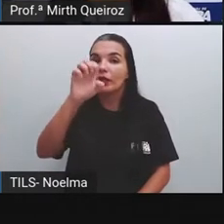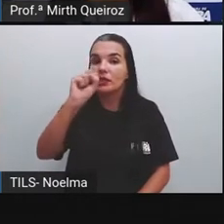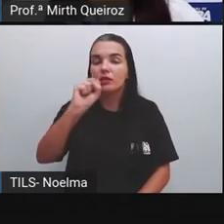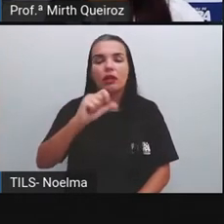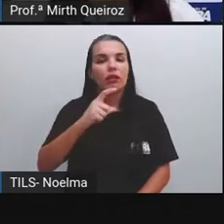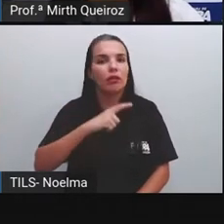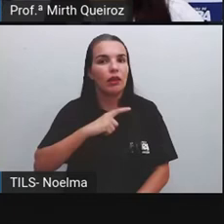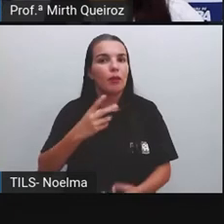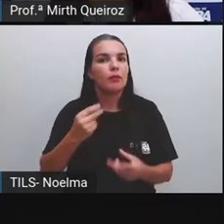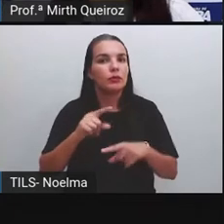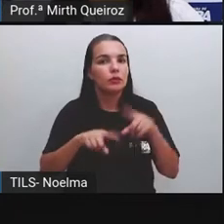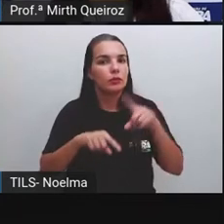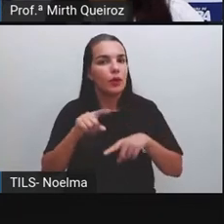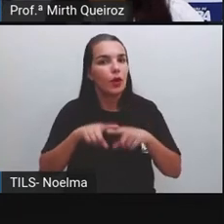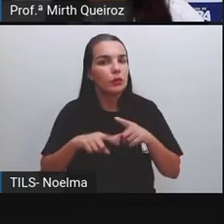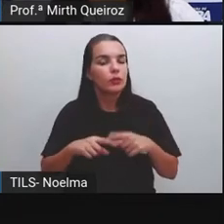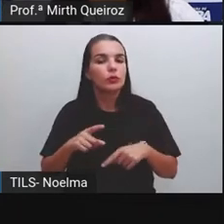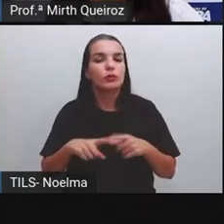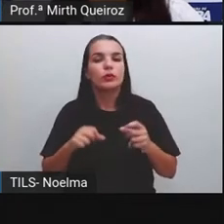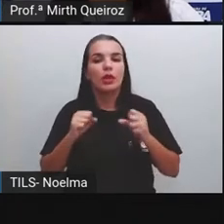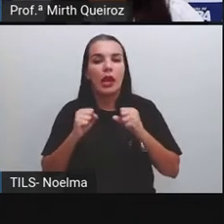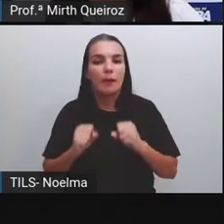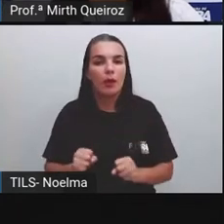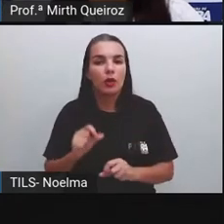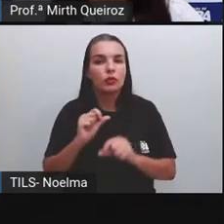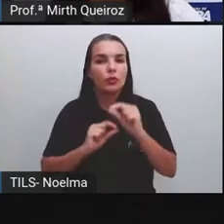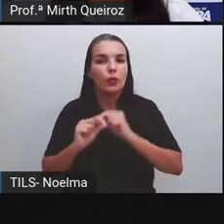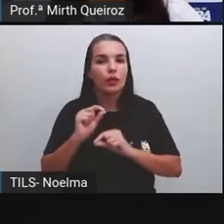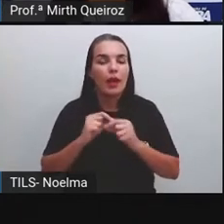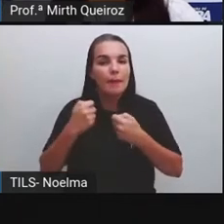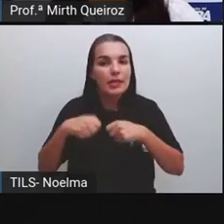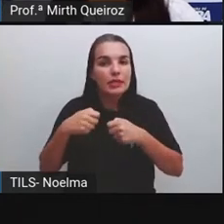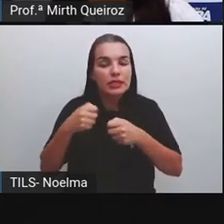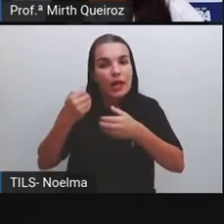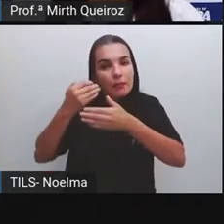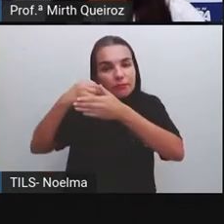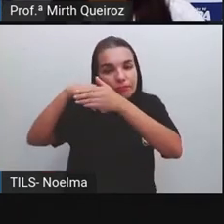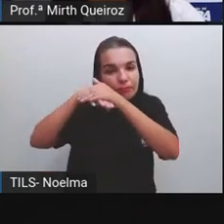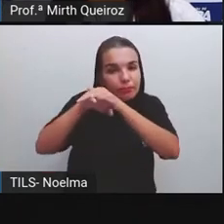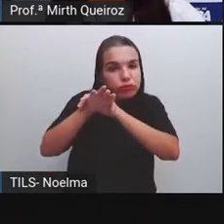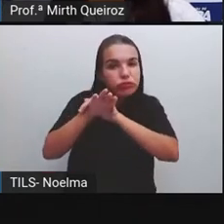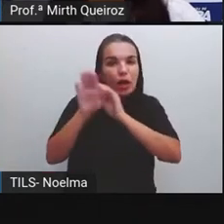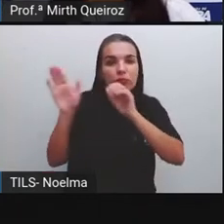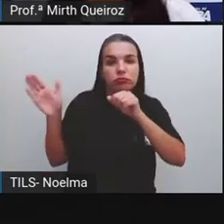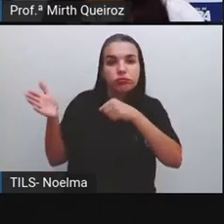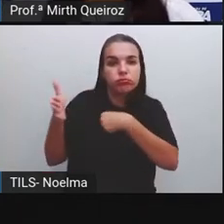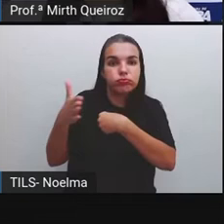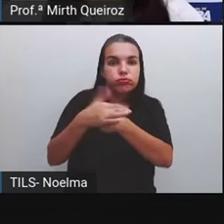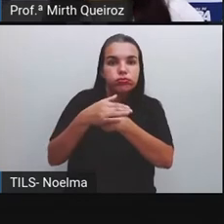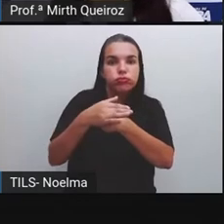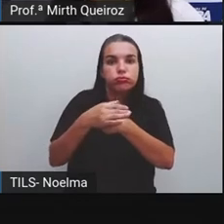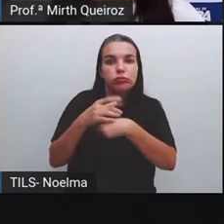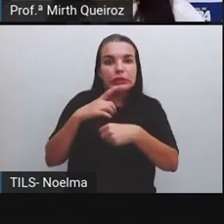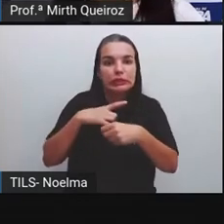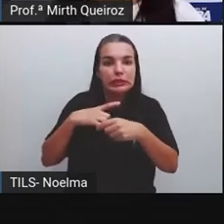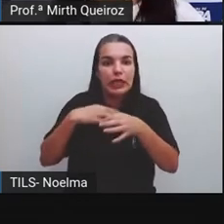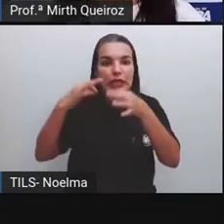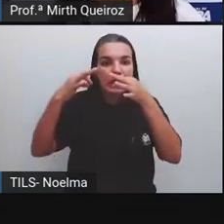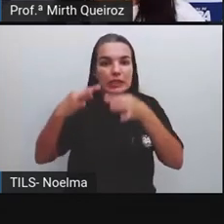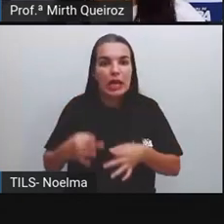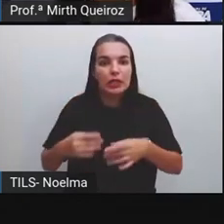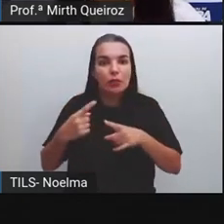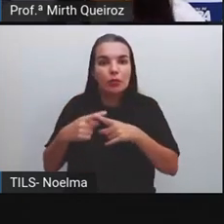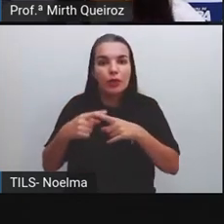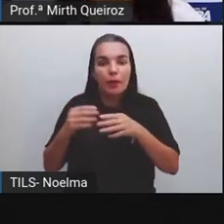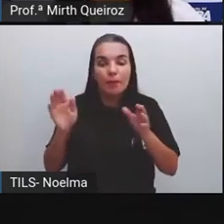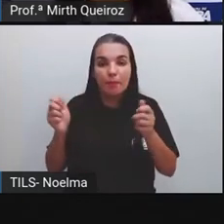Esses resíduos gerados nos portos, eles devem ser bem armazenados em baias, dentro de